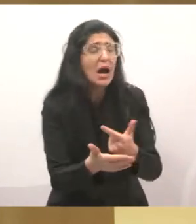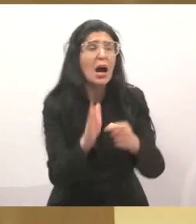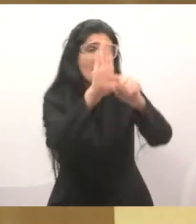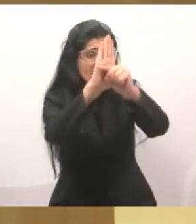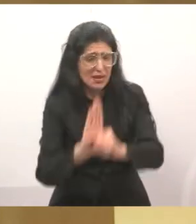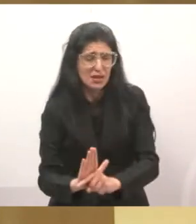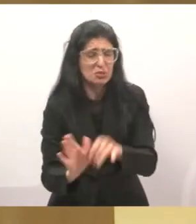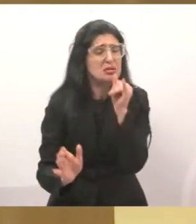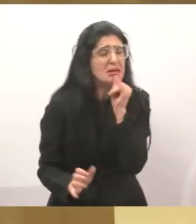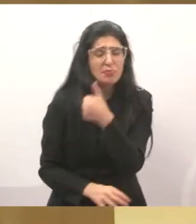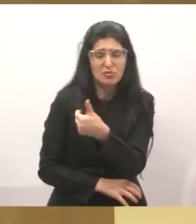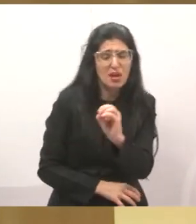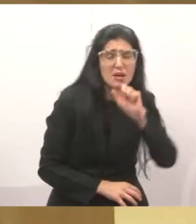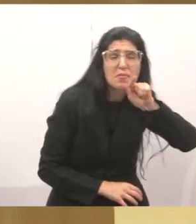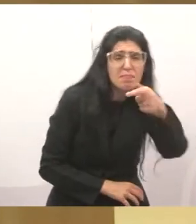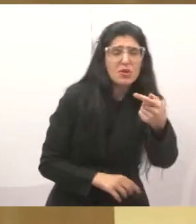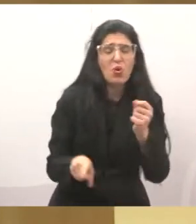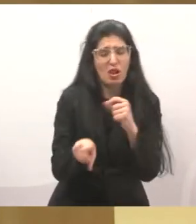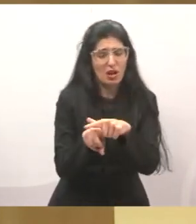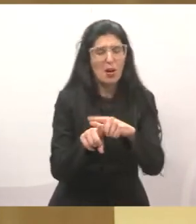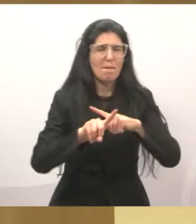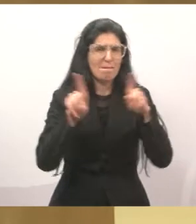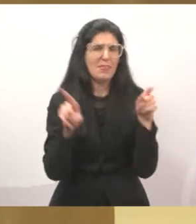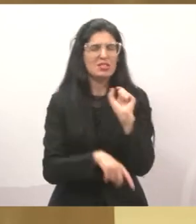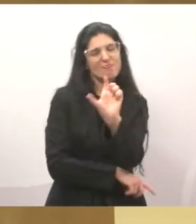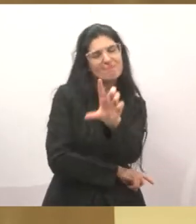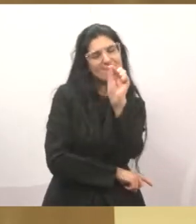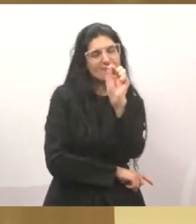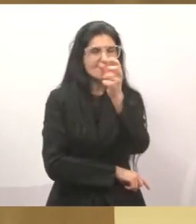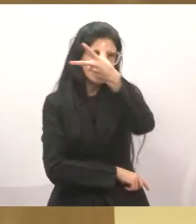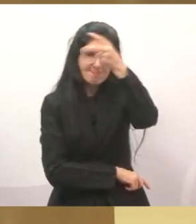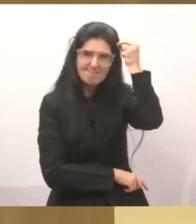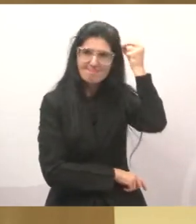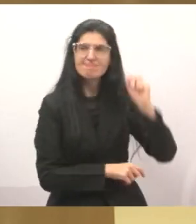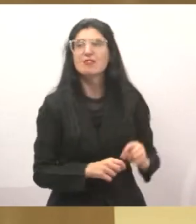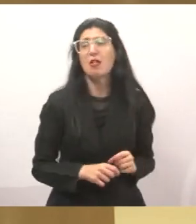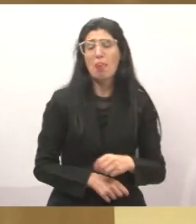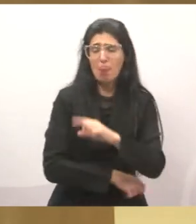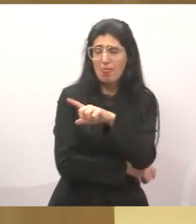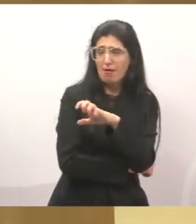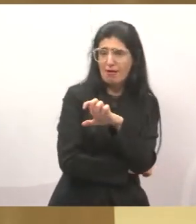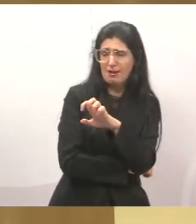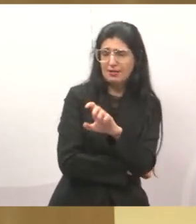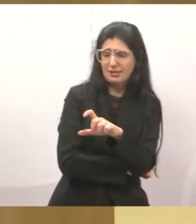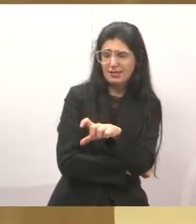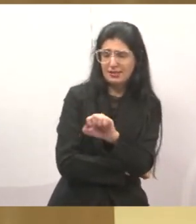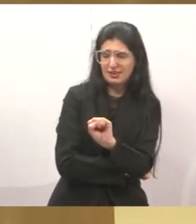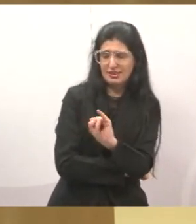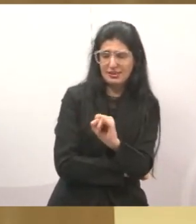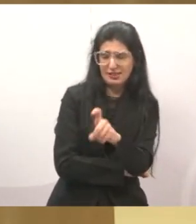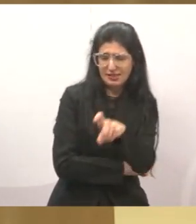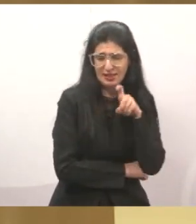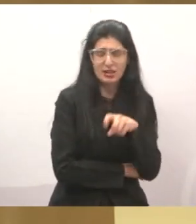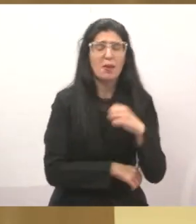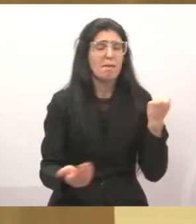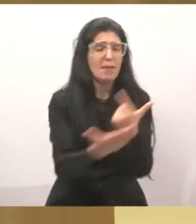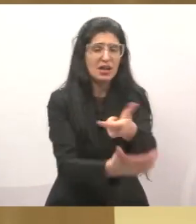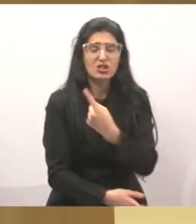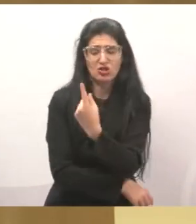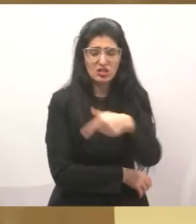Mas optaram por alugar um lugar aqui no Leicix, pagando 17 mil reais,